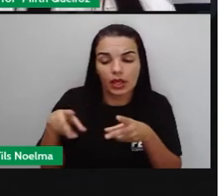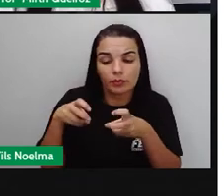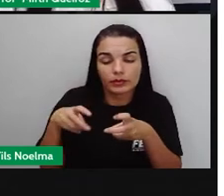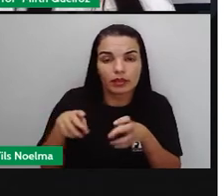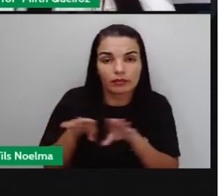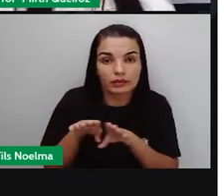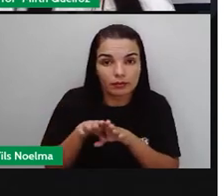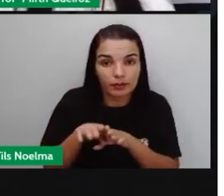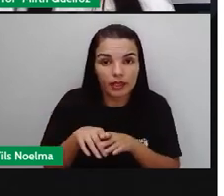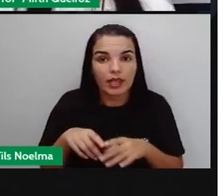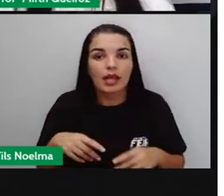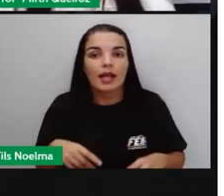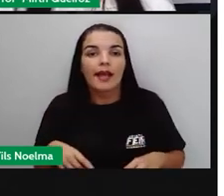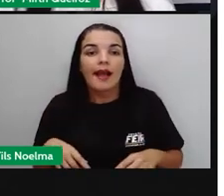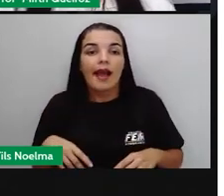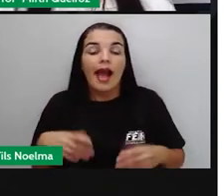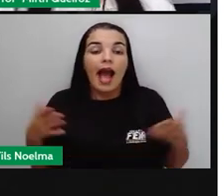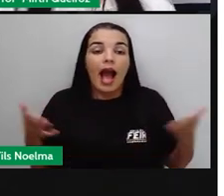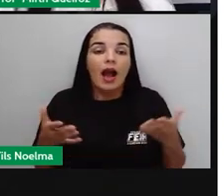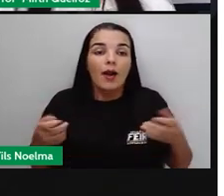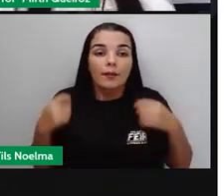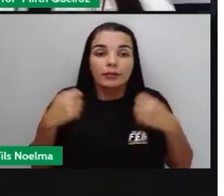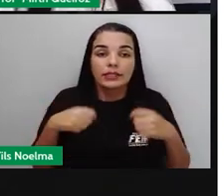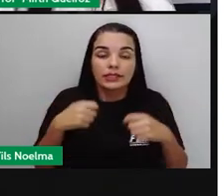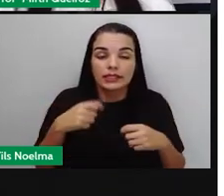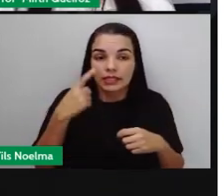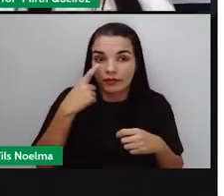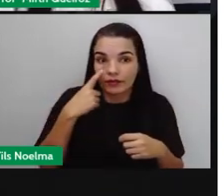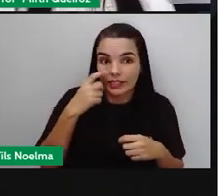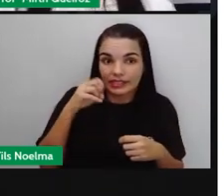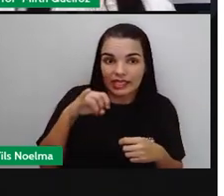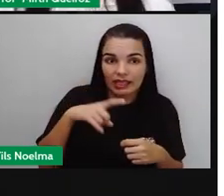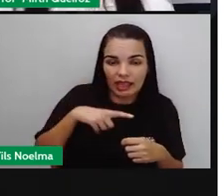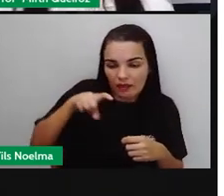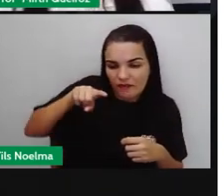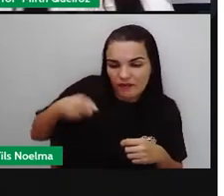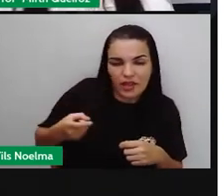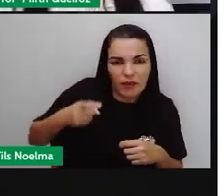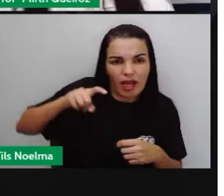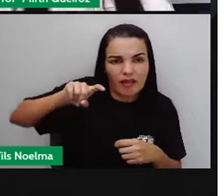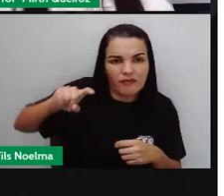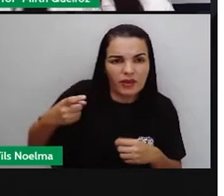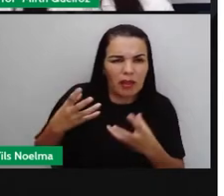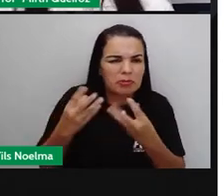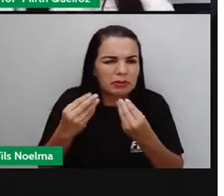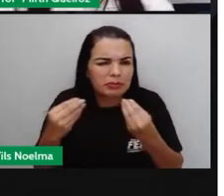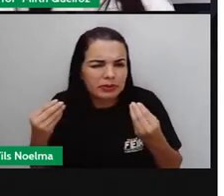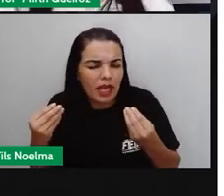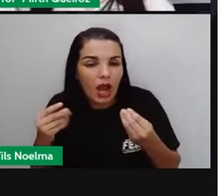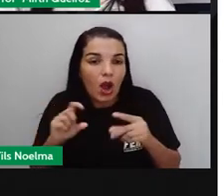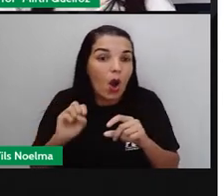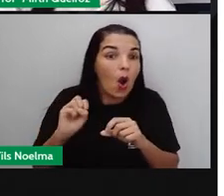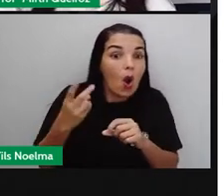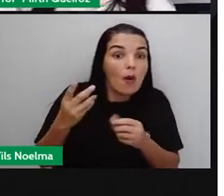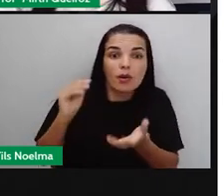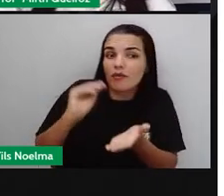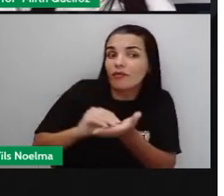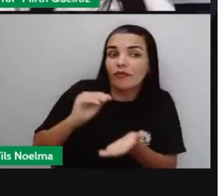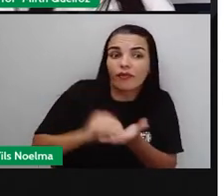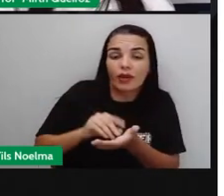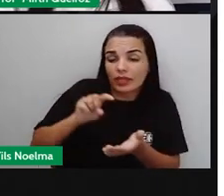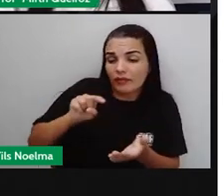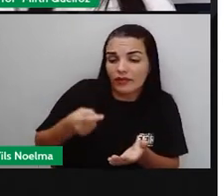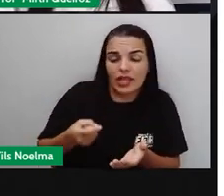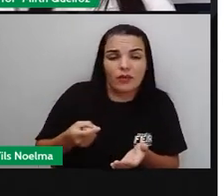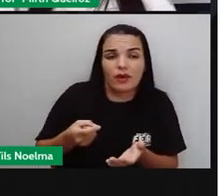A pontuação, há vírgulas em excesso, há falta de vírgula, há vírgula onde deveria existir um ponto